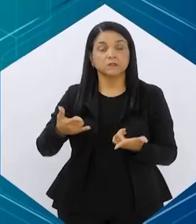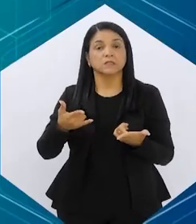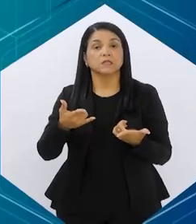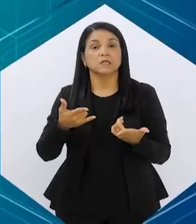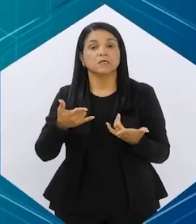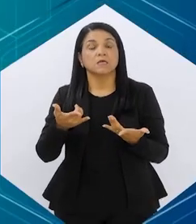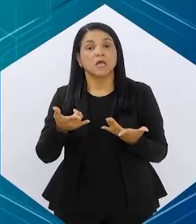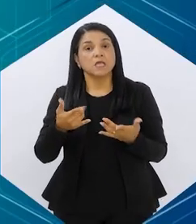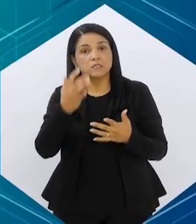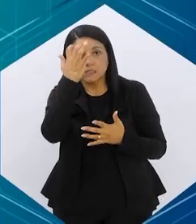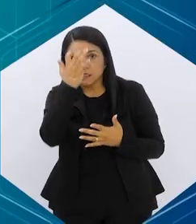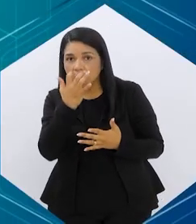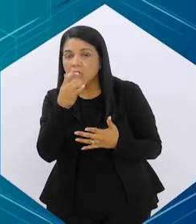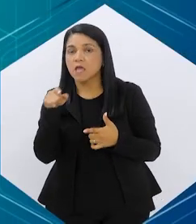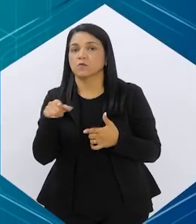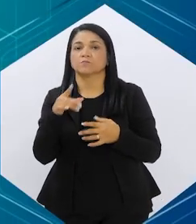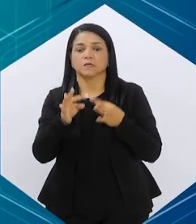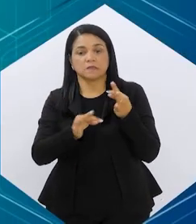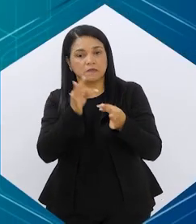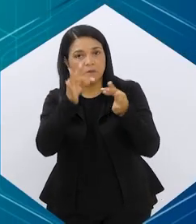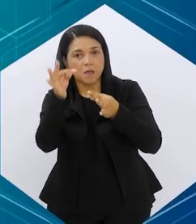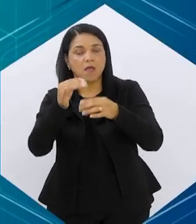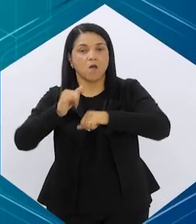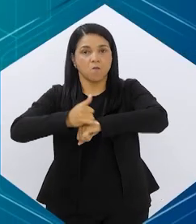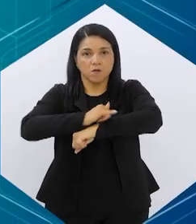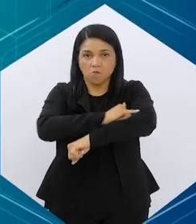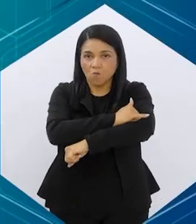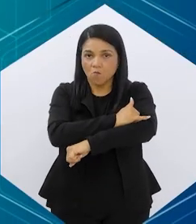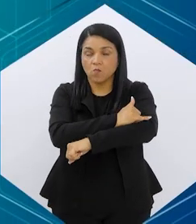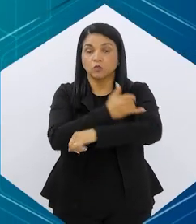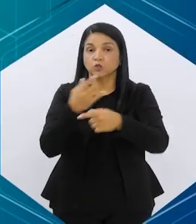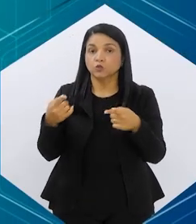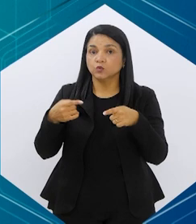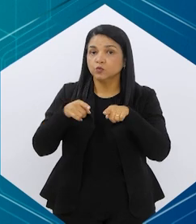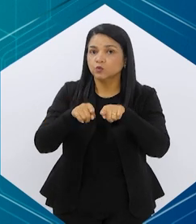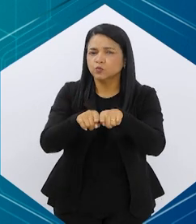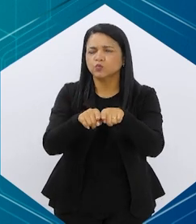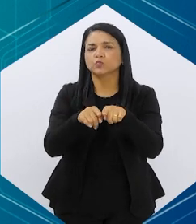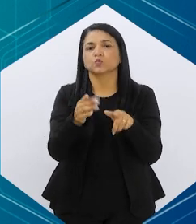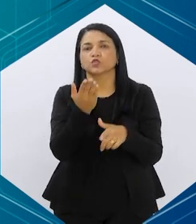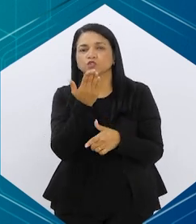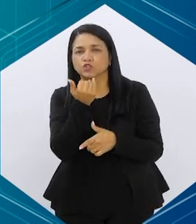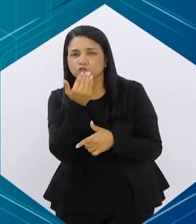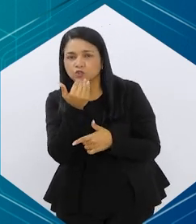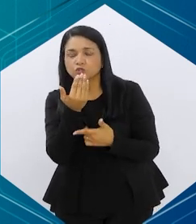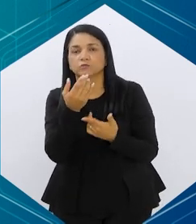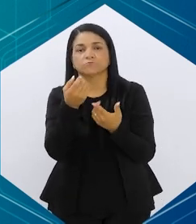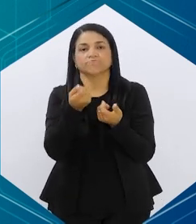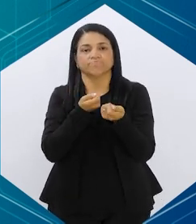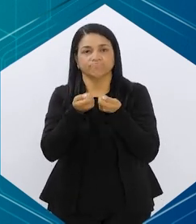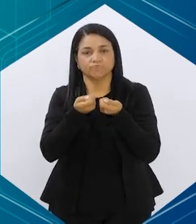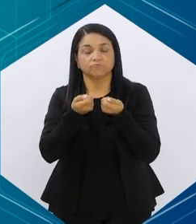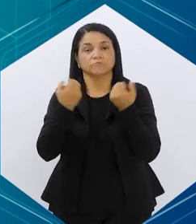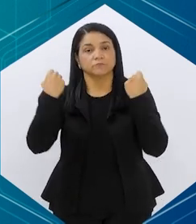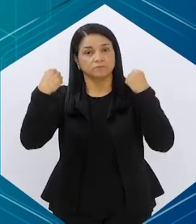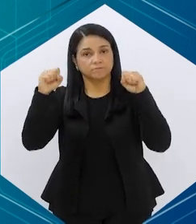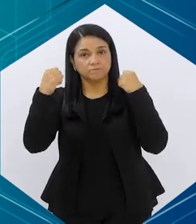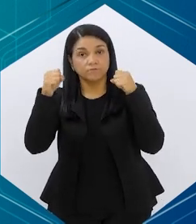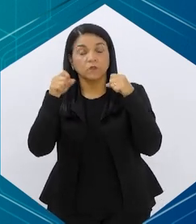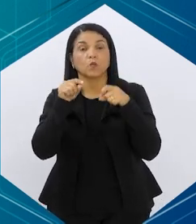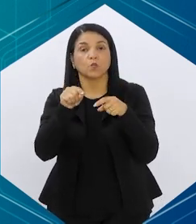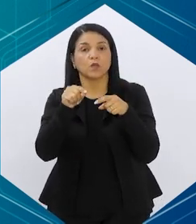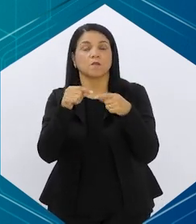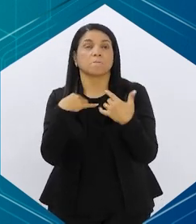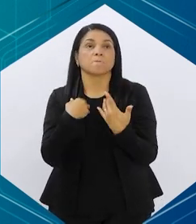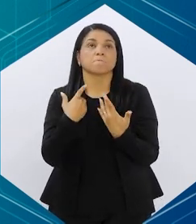Mas são medicações sérias para tratar a obesidade junto com dieta e atividade física. E o que ela faz?